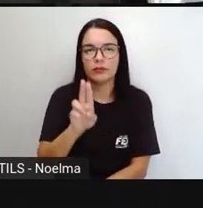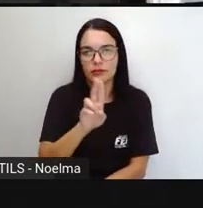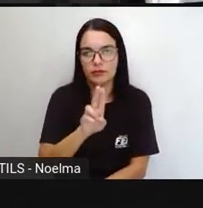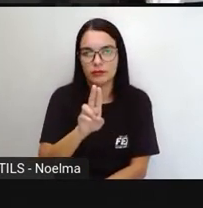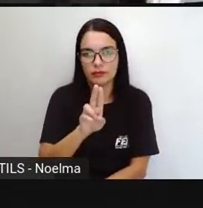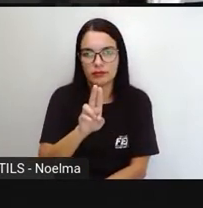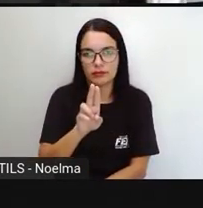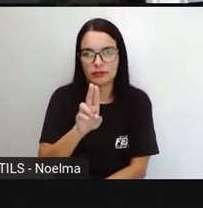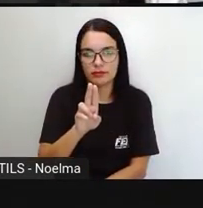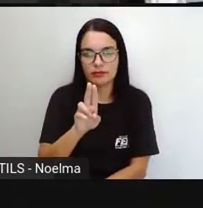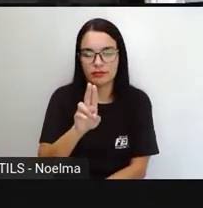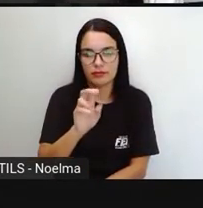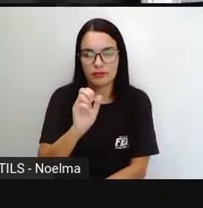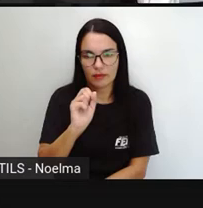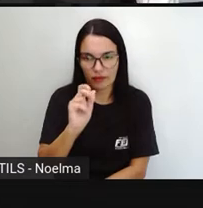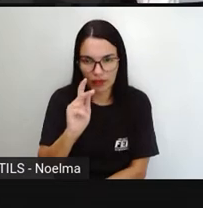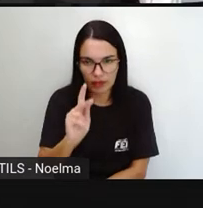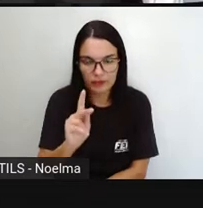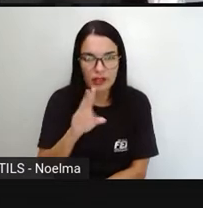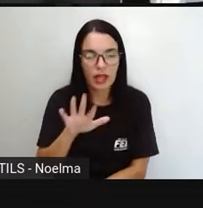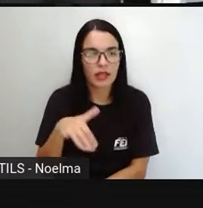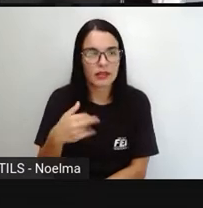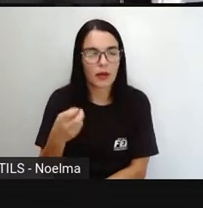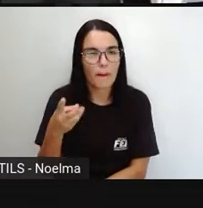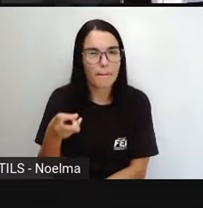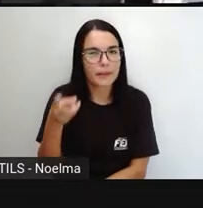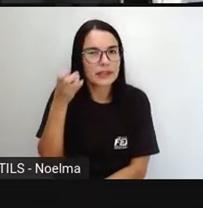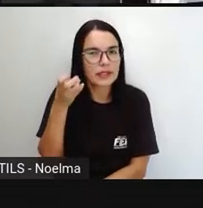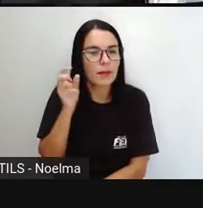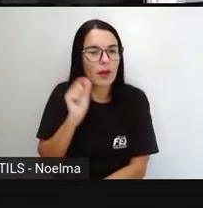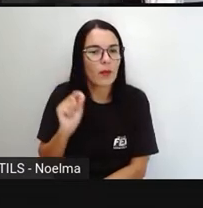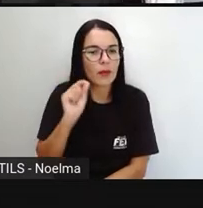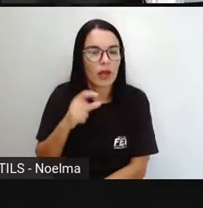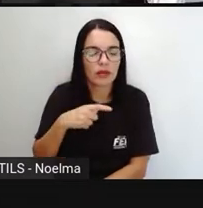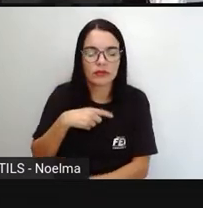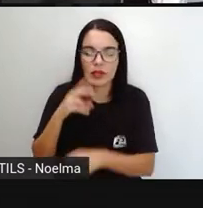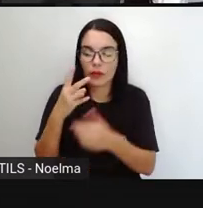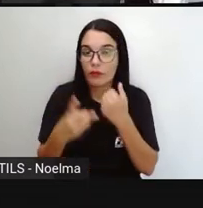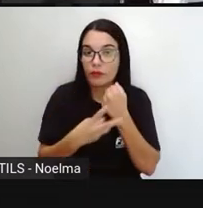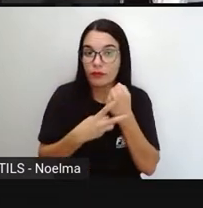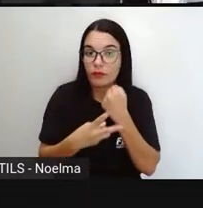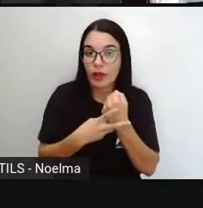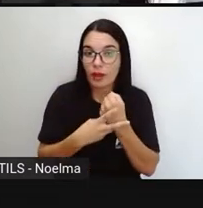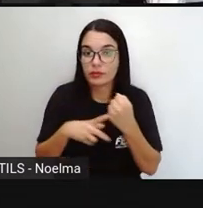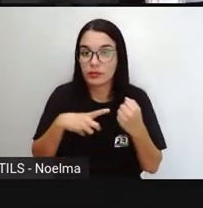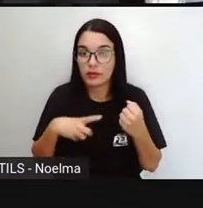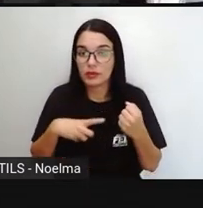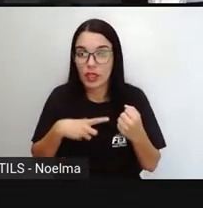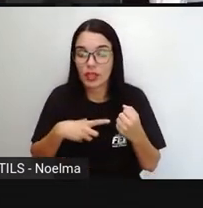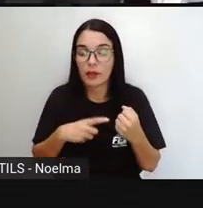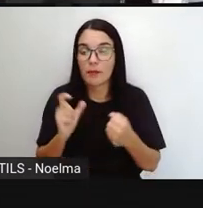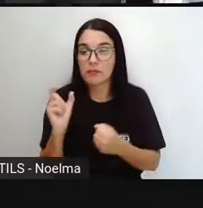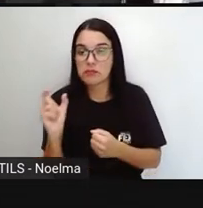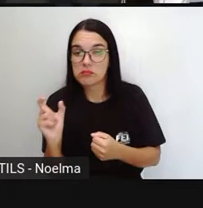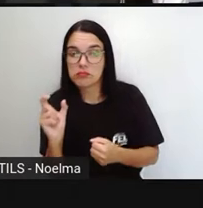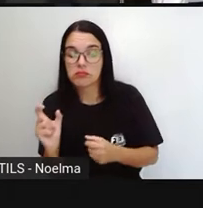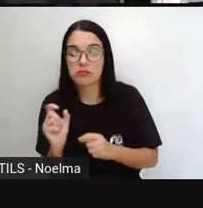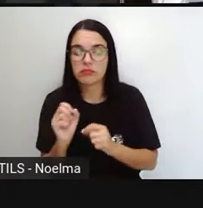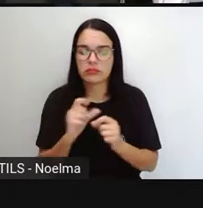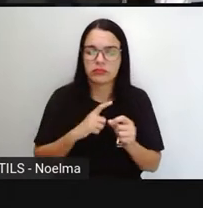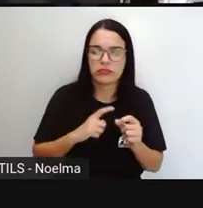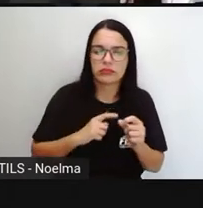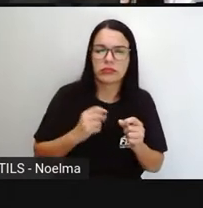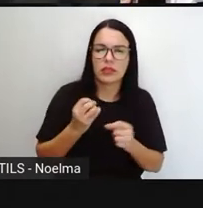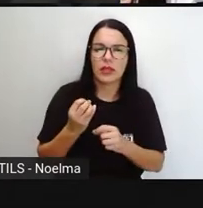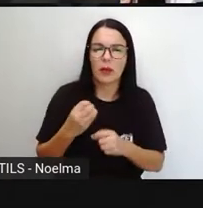Então a gente percebe aí que os verbos, eles aparecem de formas diferentes, expressando, não